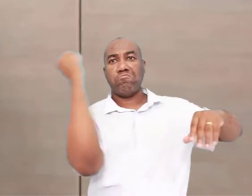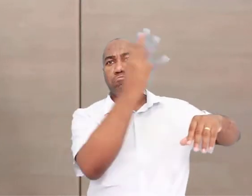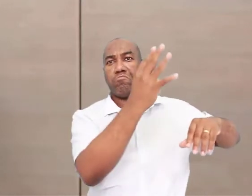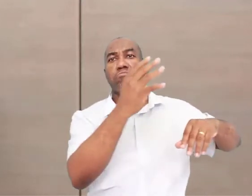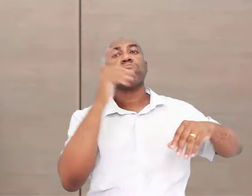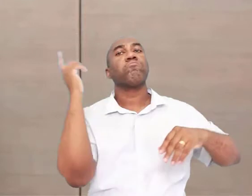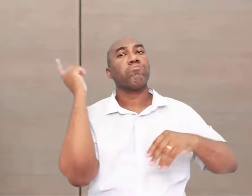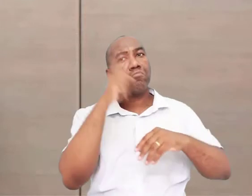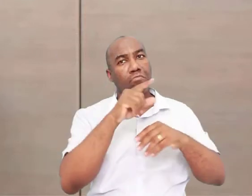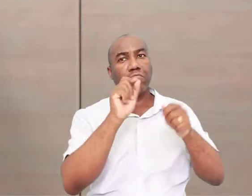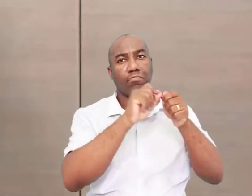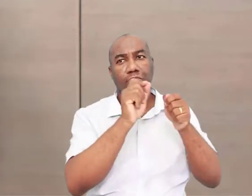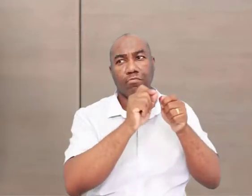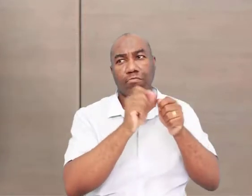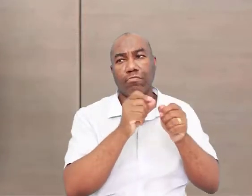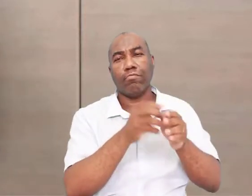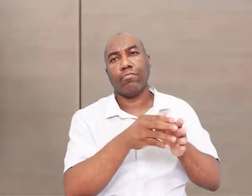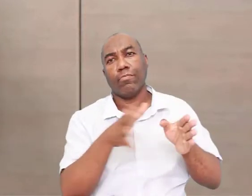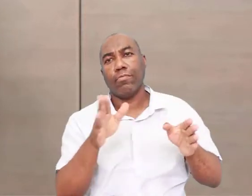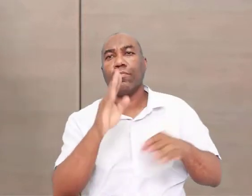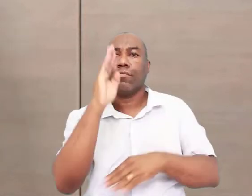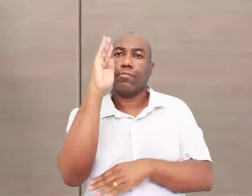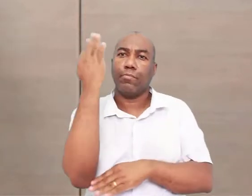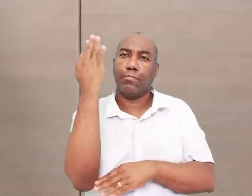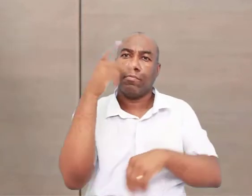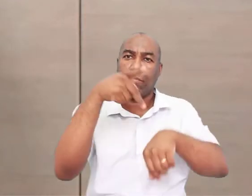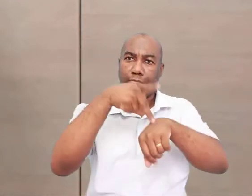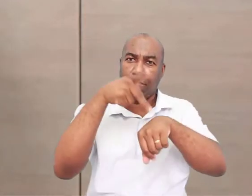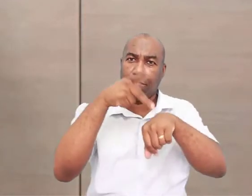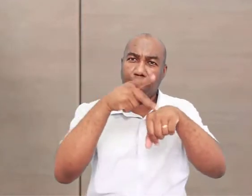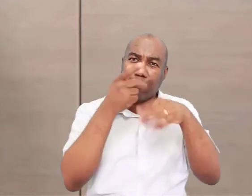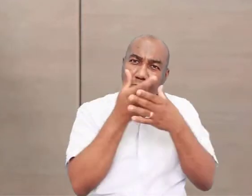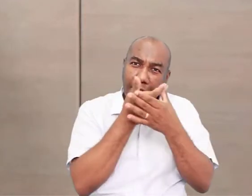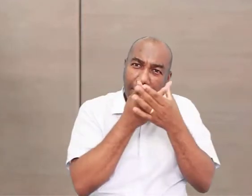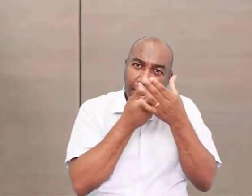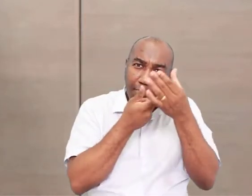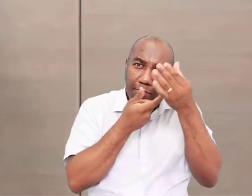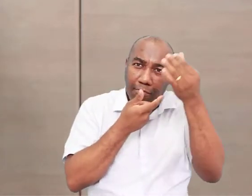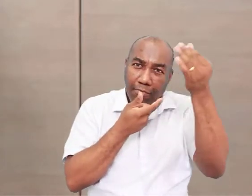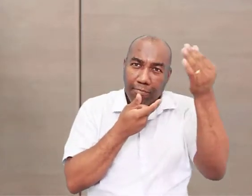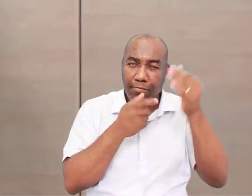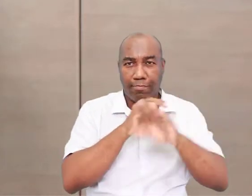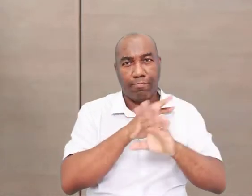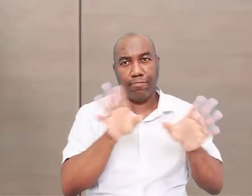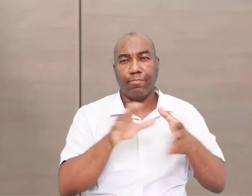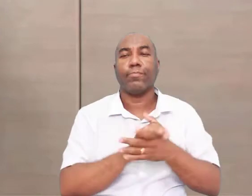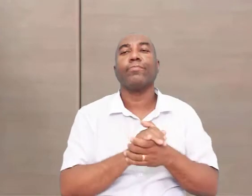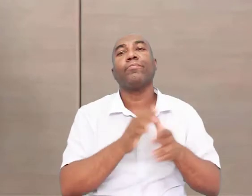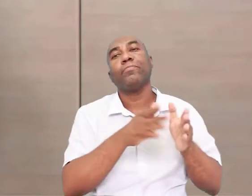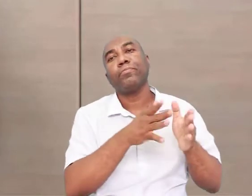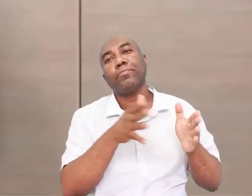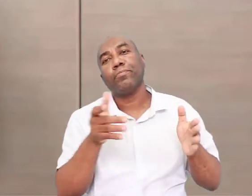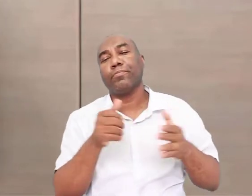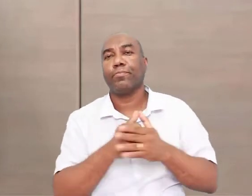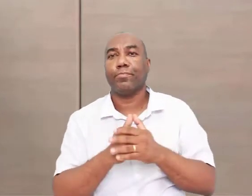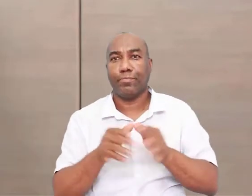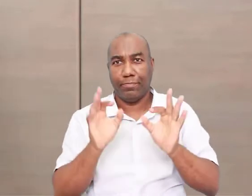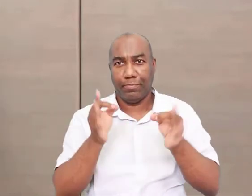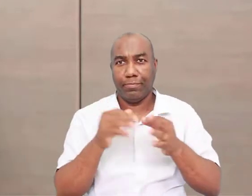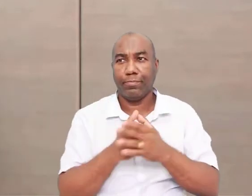e pedra. Aqui também. Aqui não. Na Idade dos Metais, ele já vai começar a utilizar os metais. Cobre, bronze e ferro, tá?